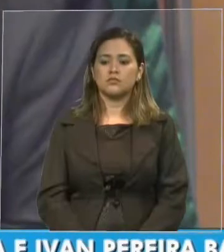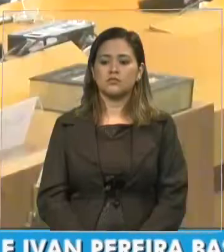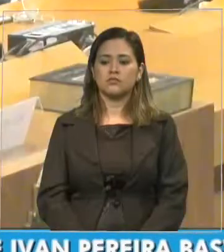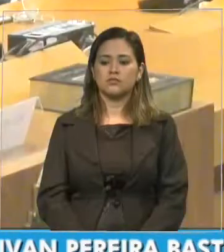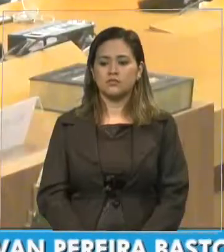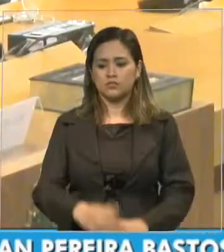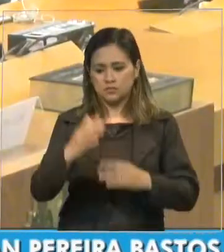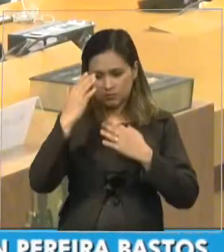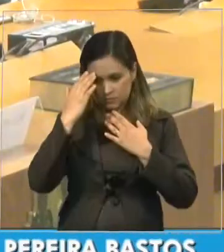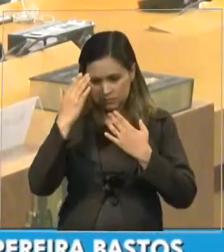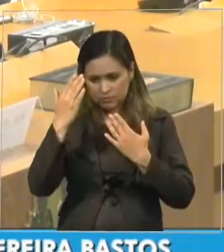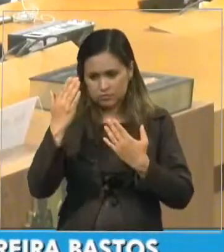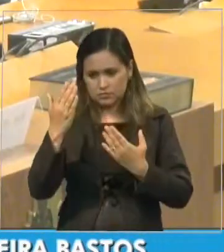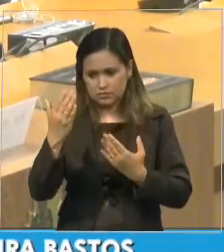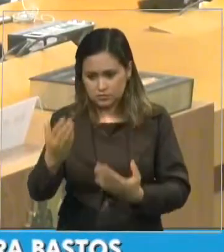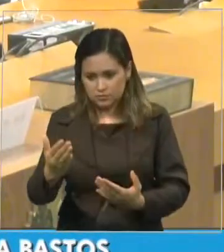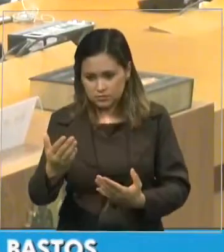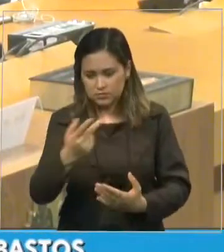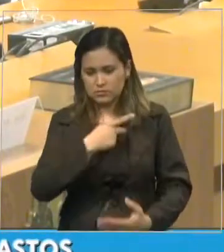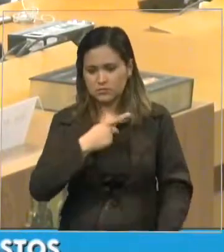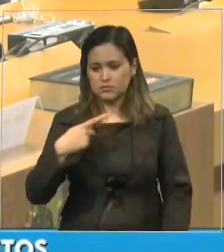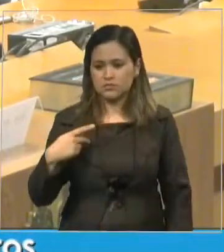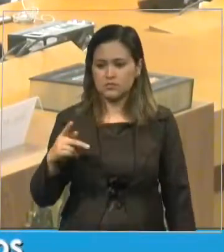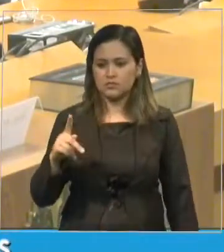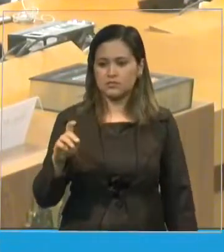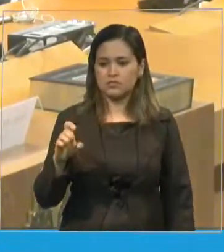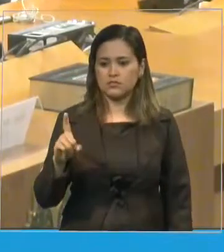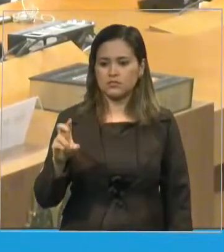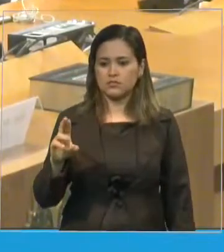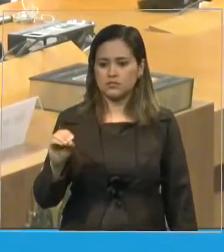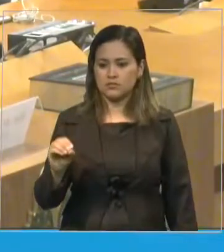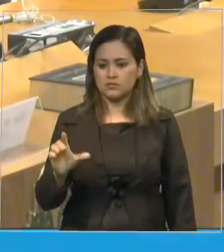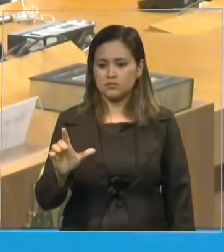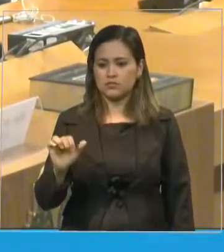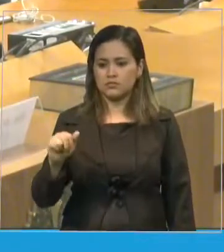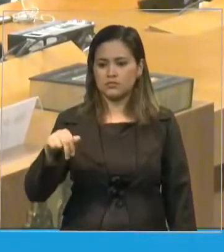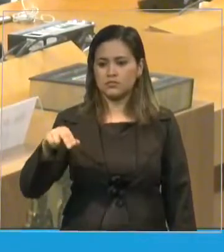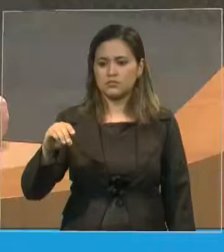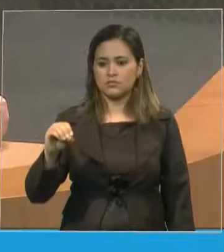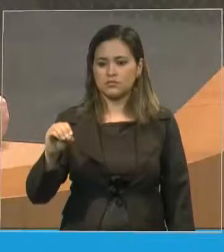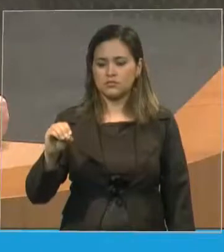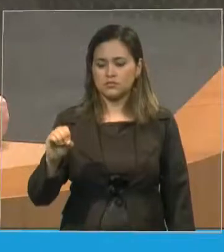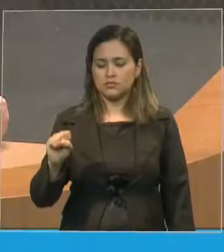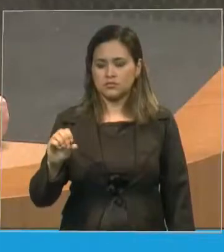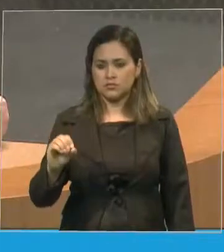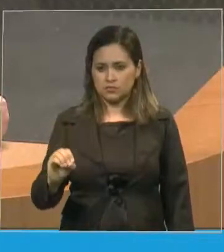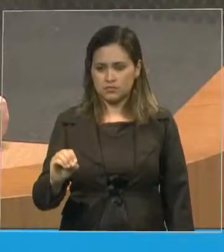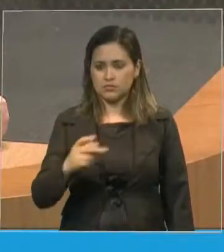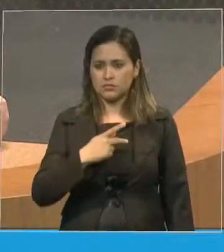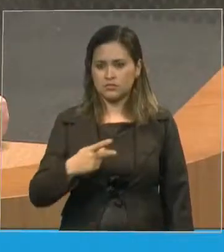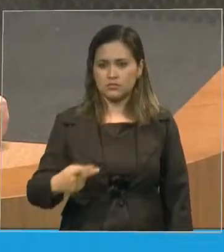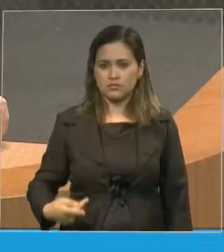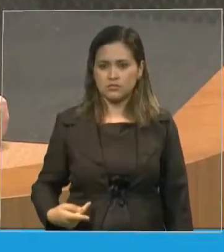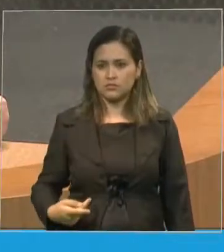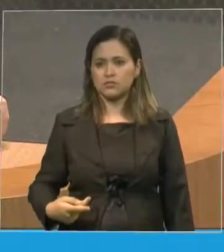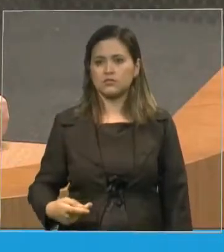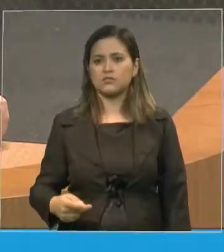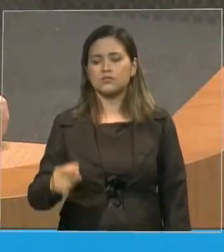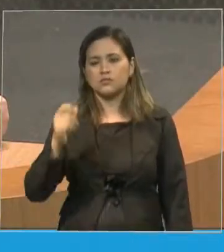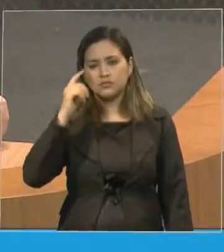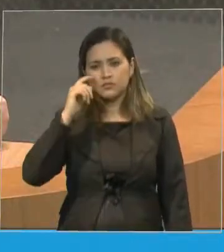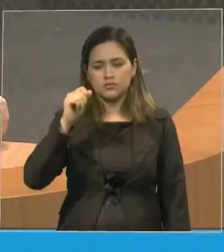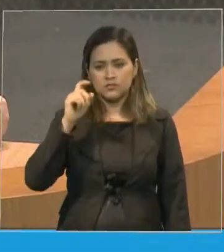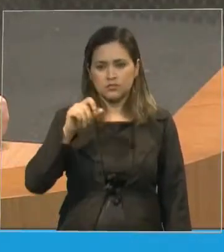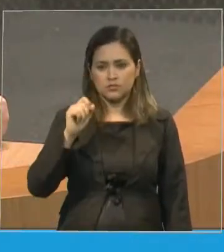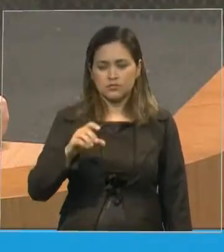a presença do pastor Pedro Lindoso, preside a Assembleia de Deus em Coque, no Maranhão, e é também o reitor